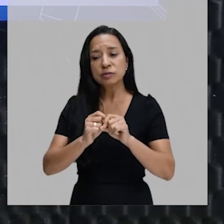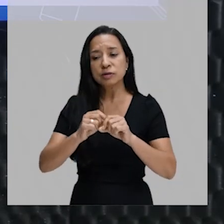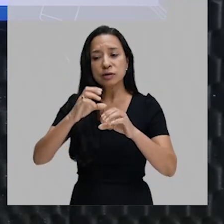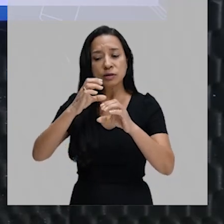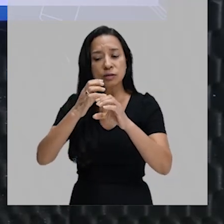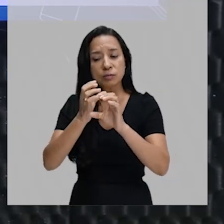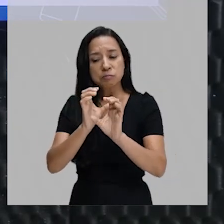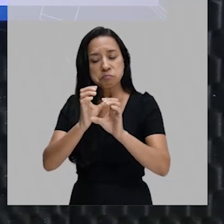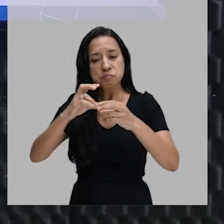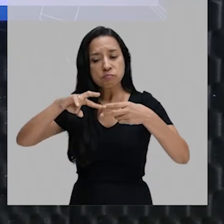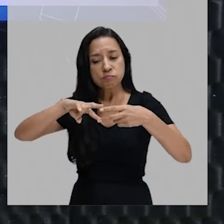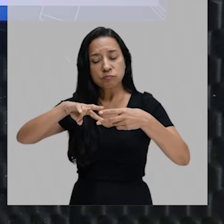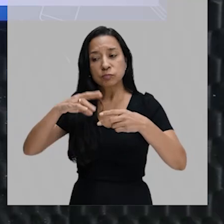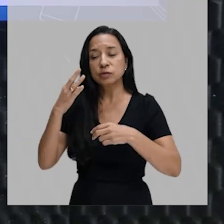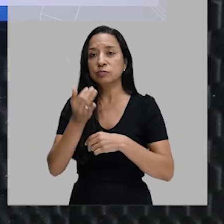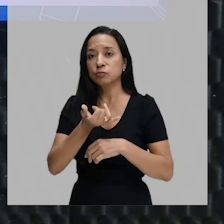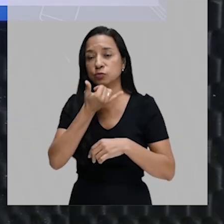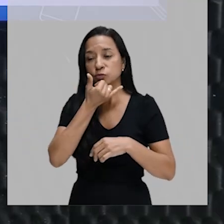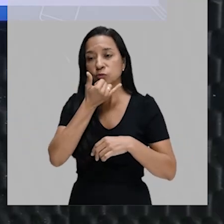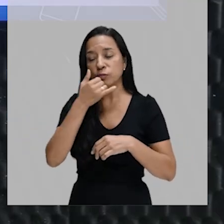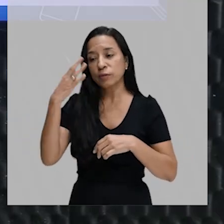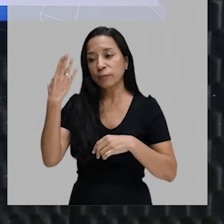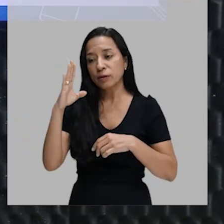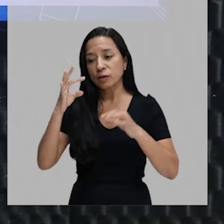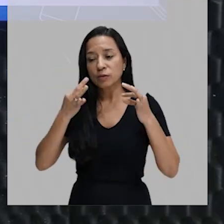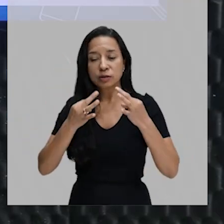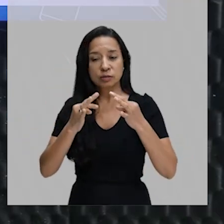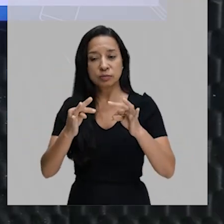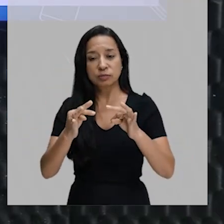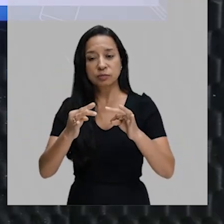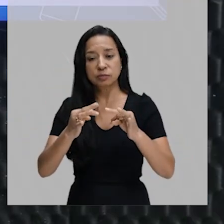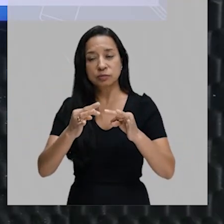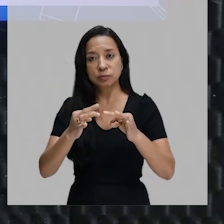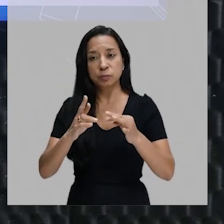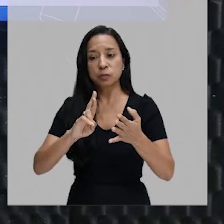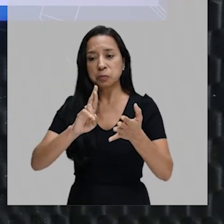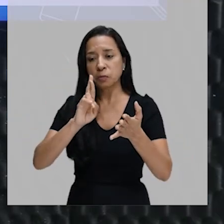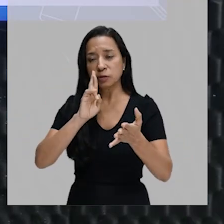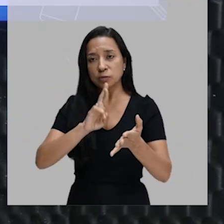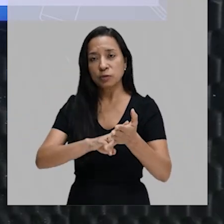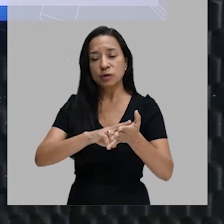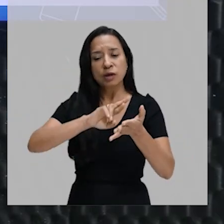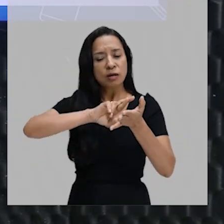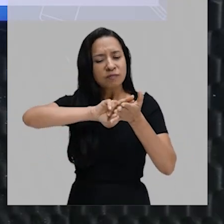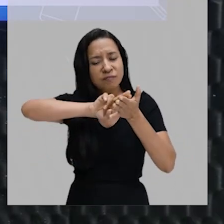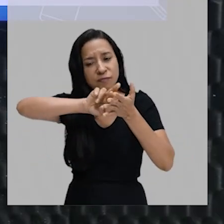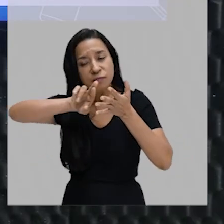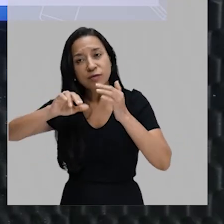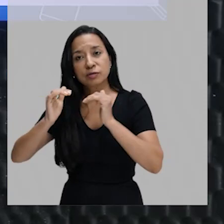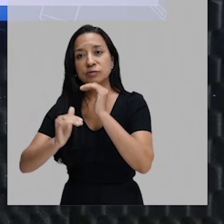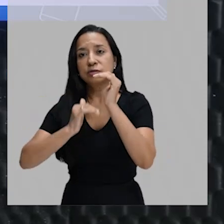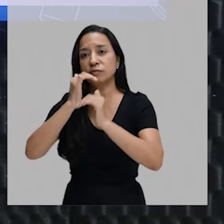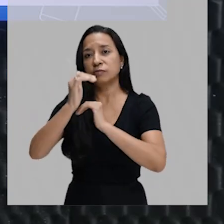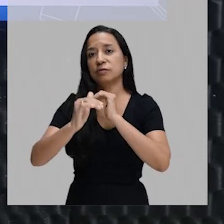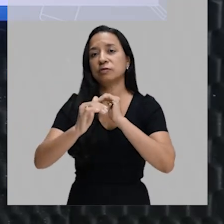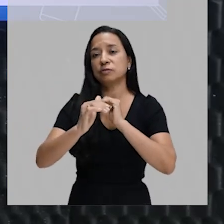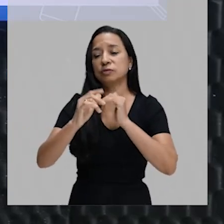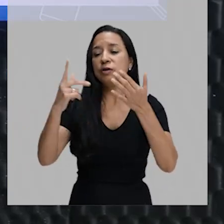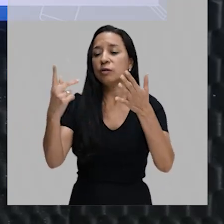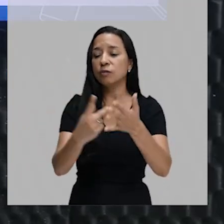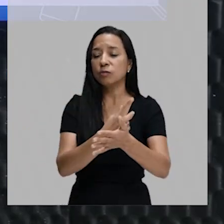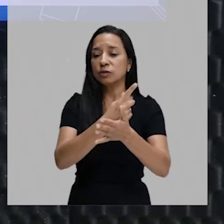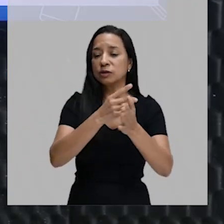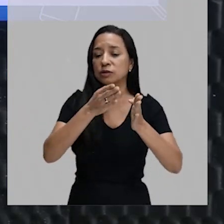é o resultado de vários avanços que foram acontecendo ao longo da história. Esses